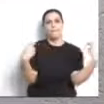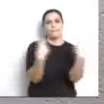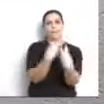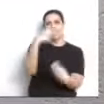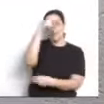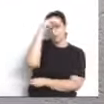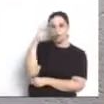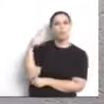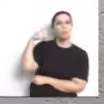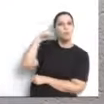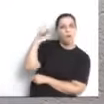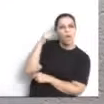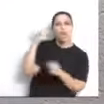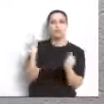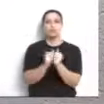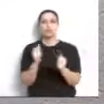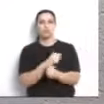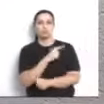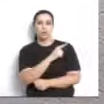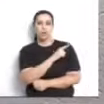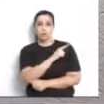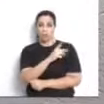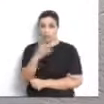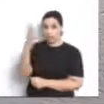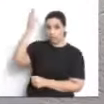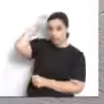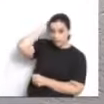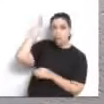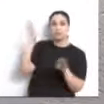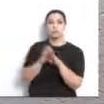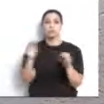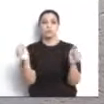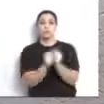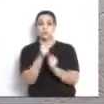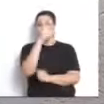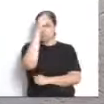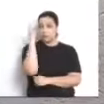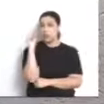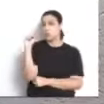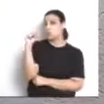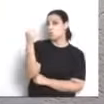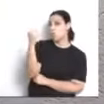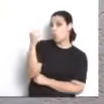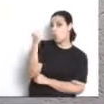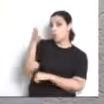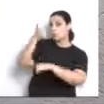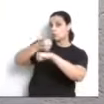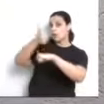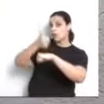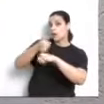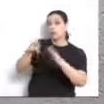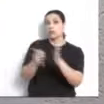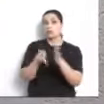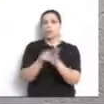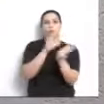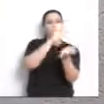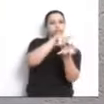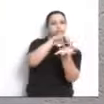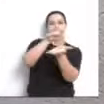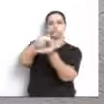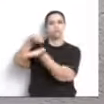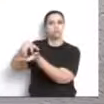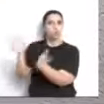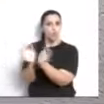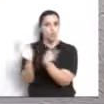deputado Márcio Pacheco, junto com o deputado Coronel Lee, prefeito Paranhos, e conversar com oito líderes presidentes de entidades.